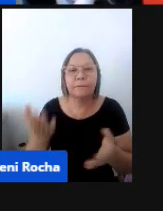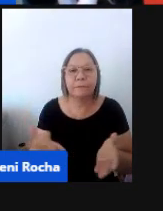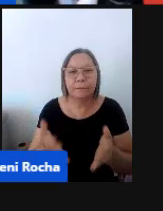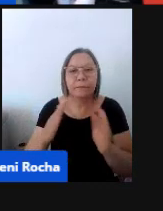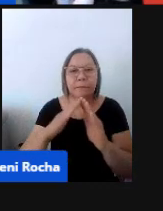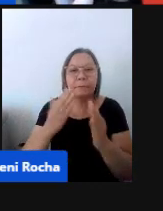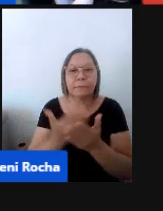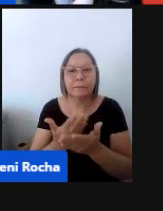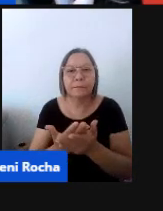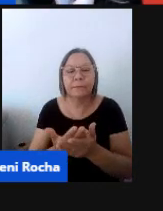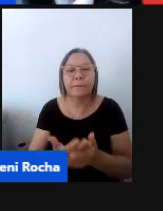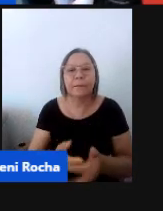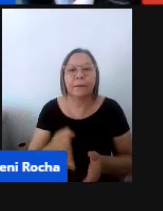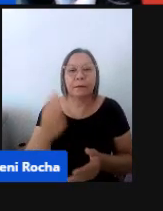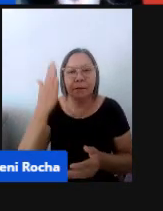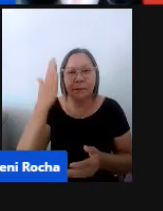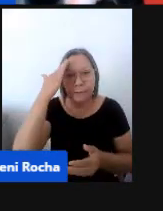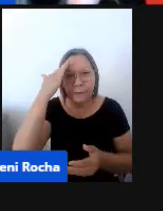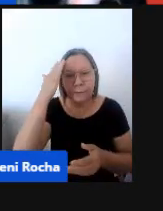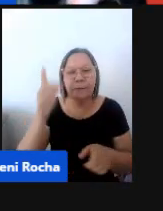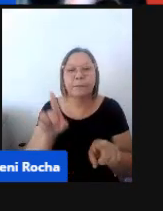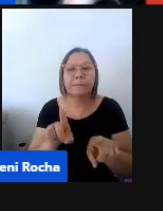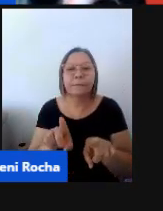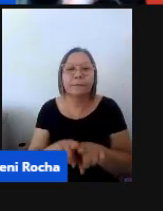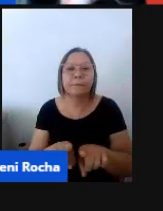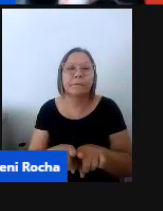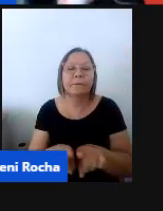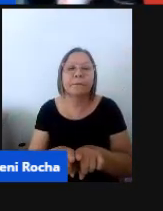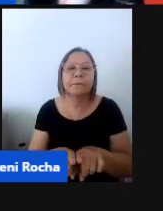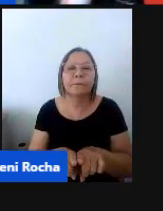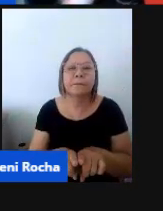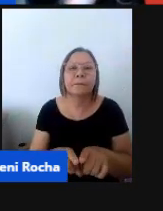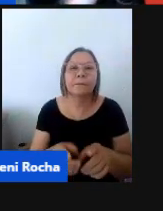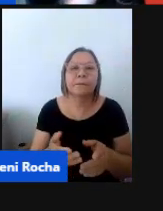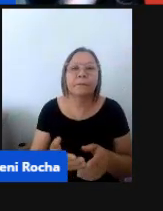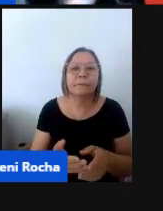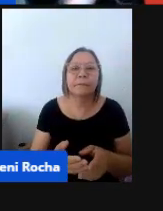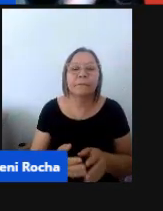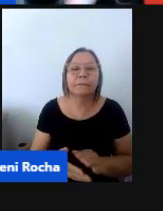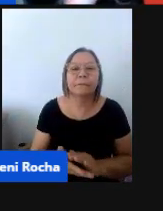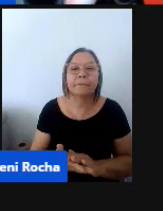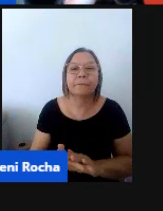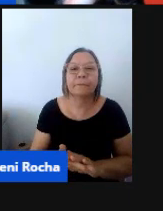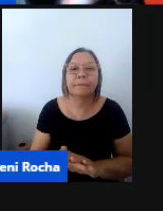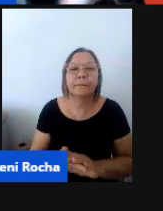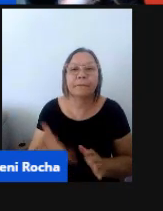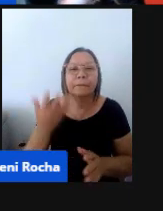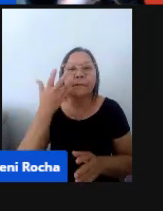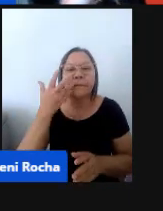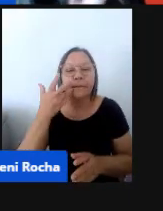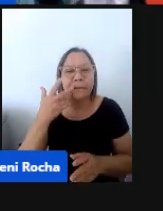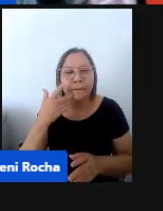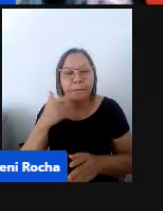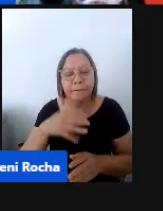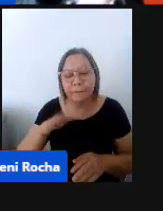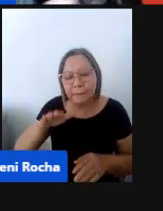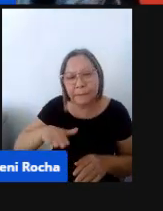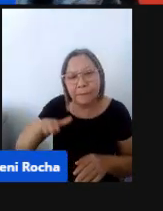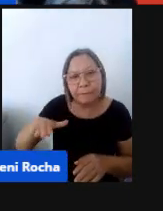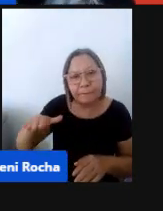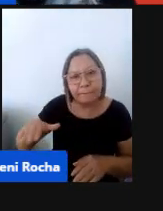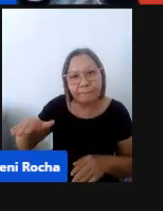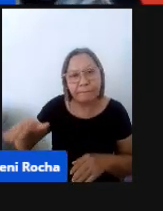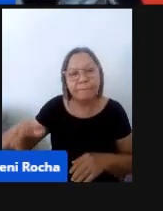sabe que... Isso, obrigada. Nós sabemos que as crianças, desde pequenas, muito